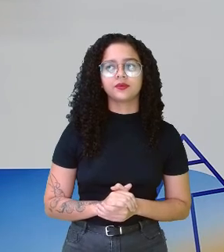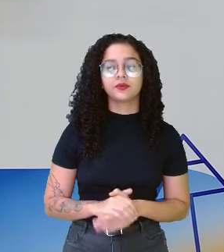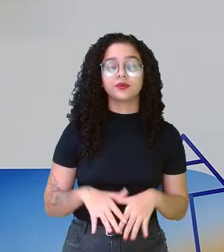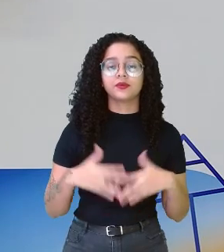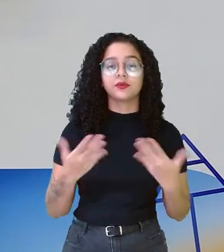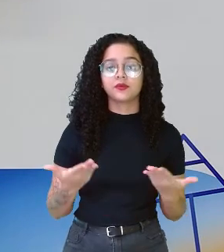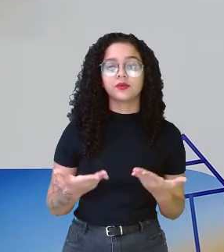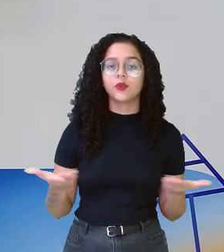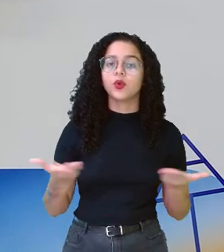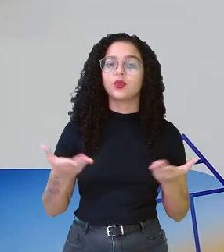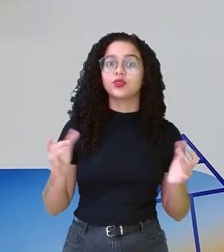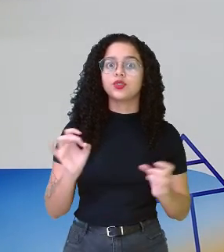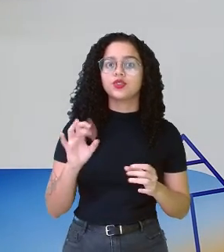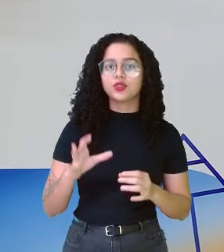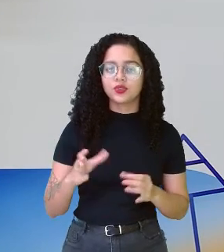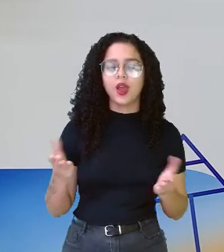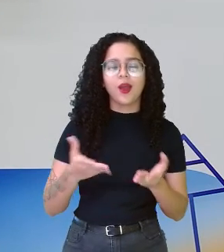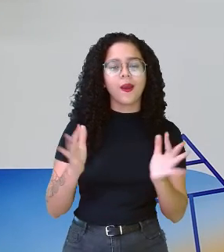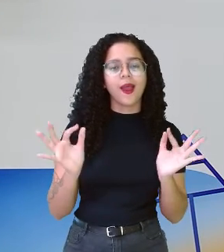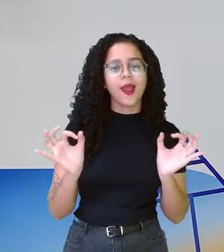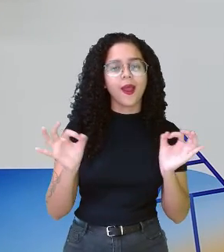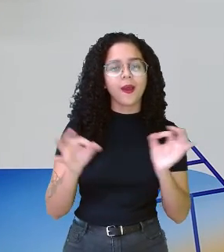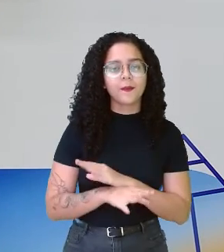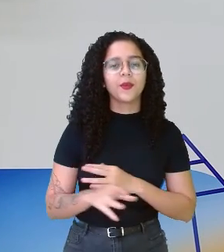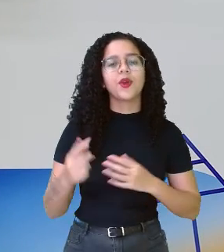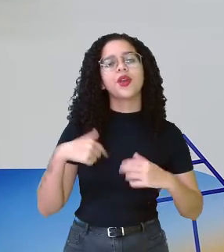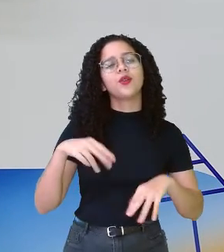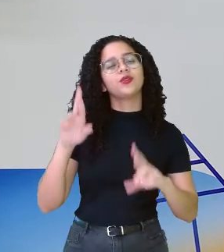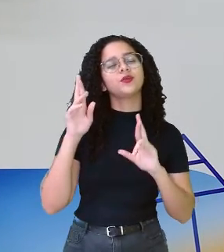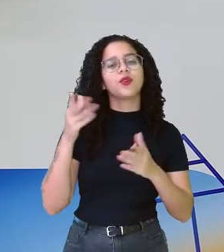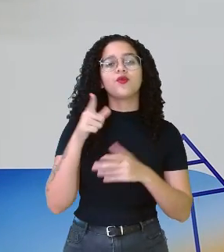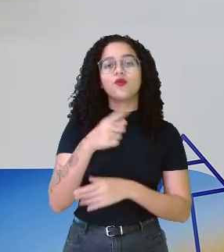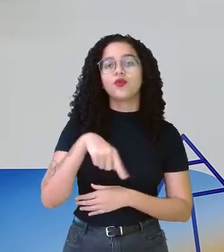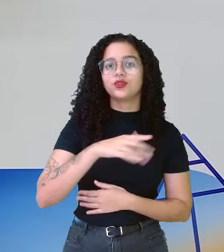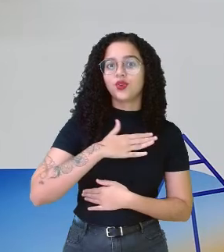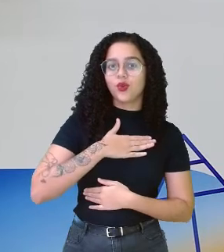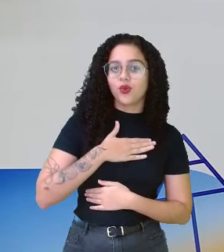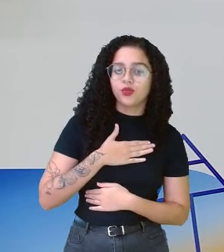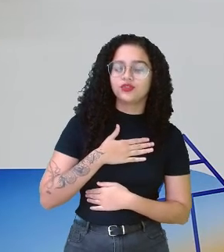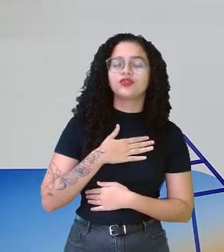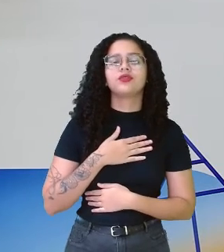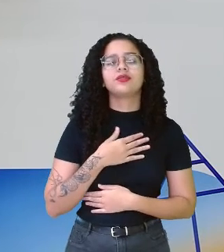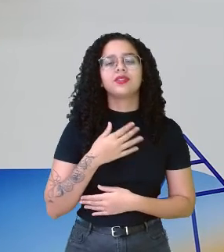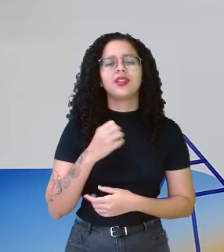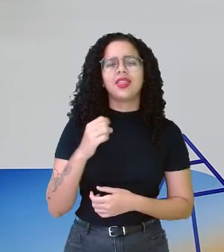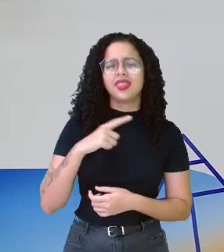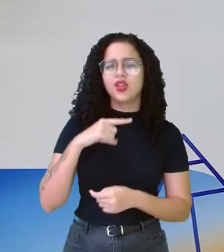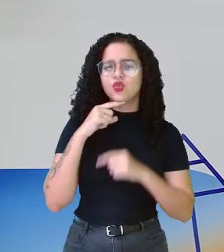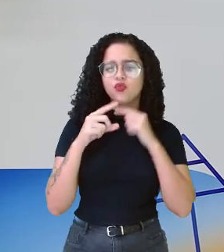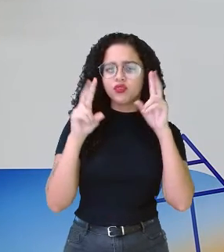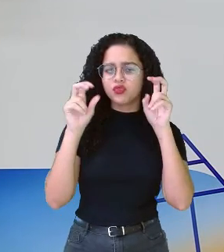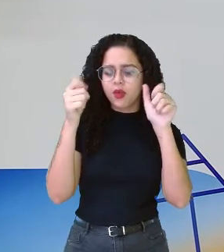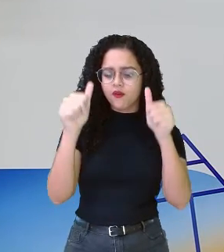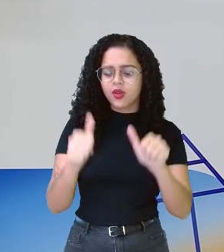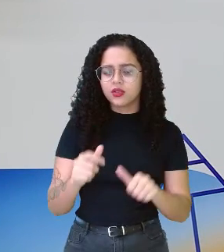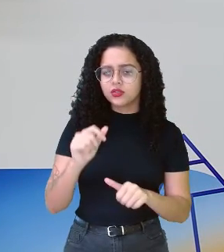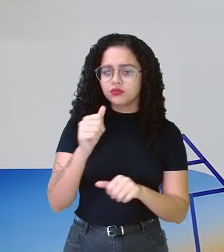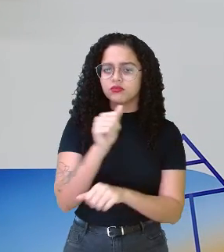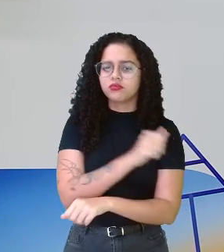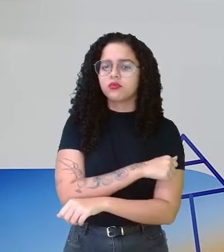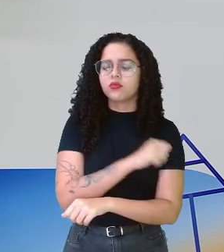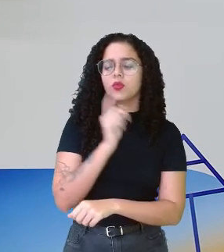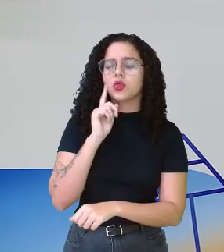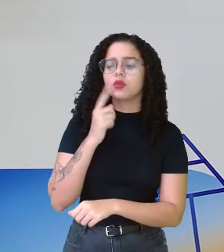Bom, por hoje é só. Ficamos por aqui. Eu espero que você tenha gostado. Se você tiver alguma dúvida sobre avaliação do estudante